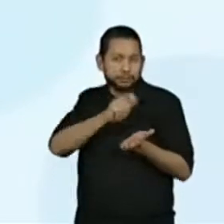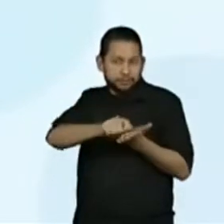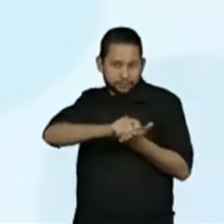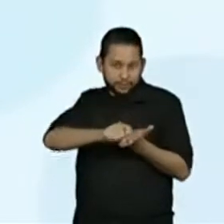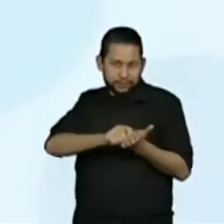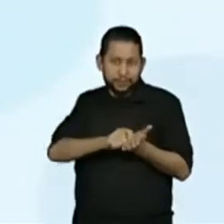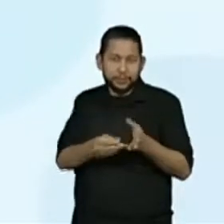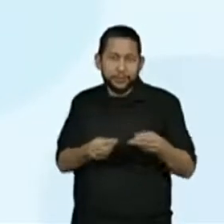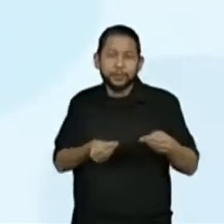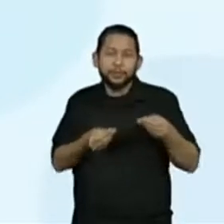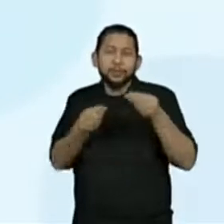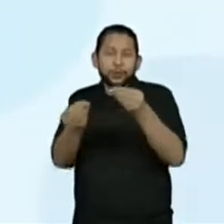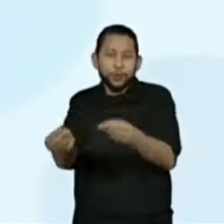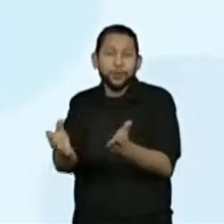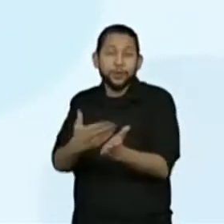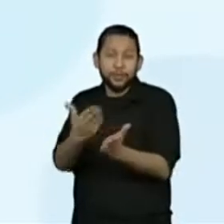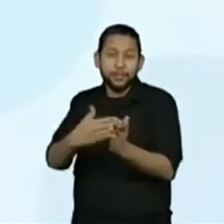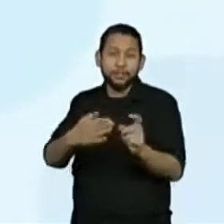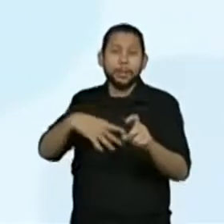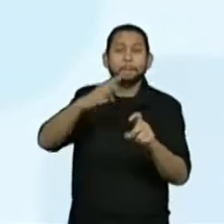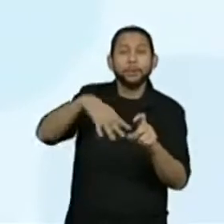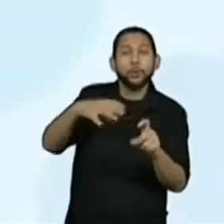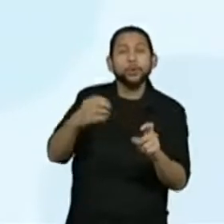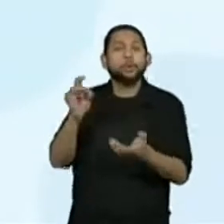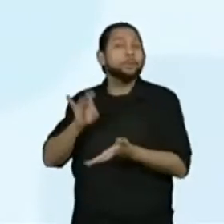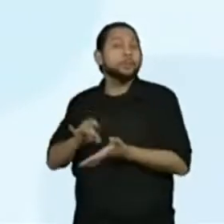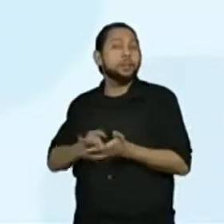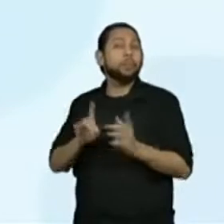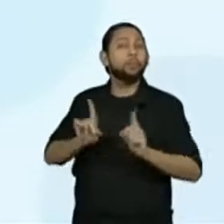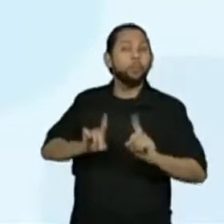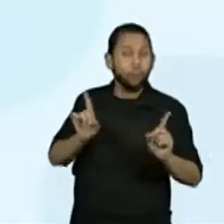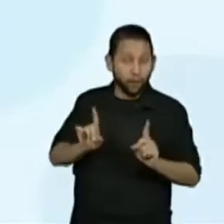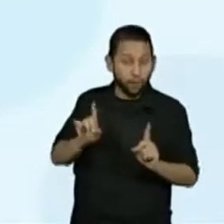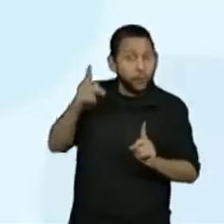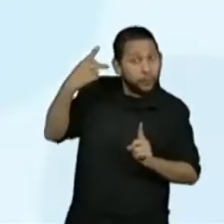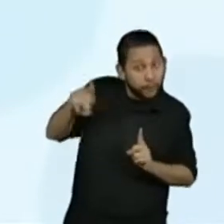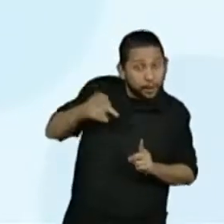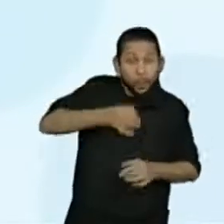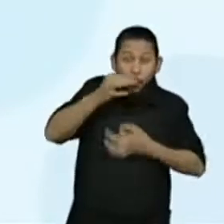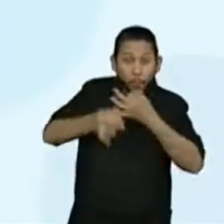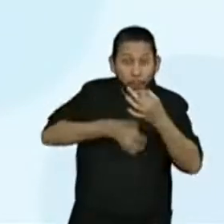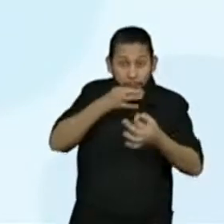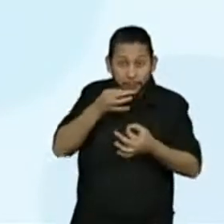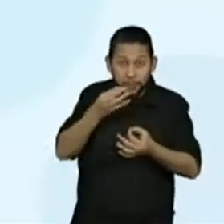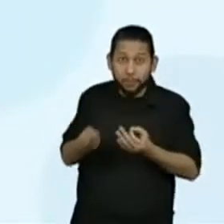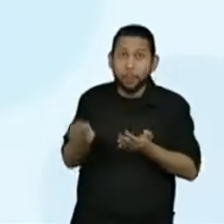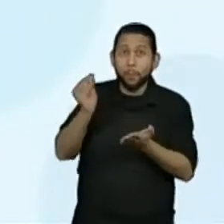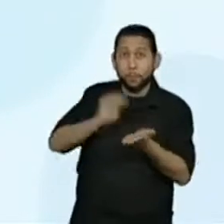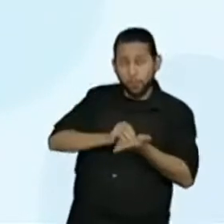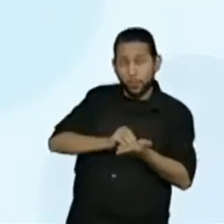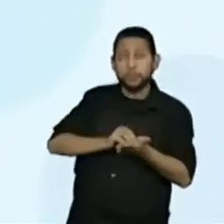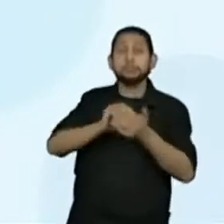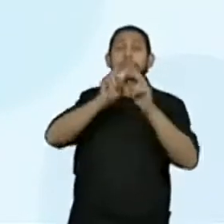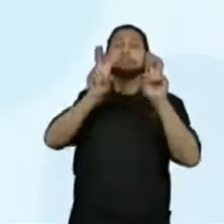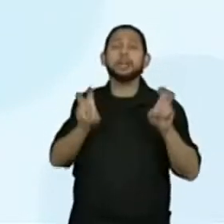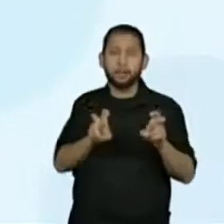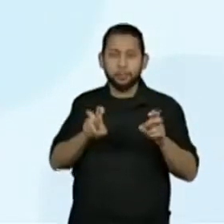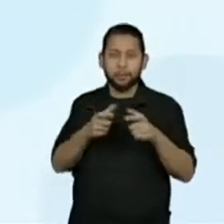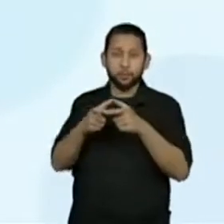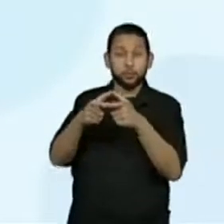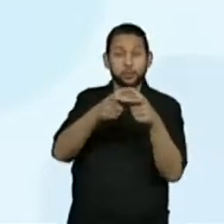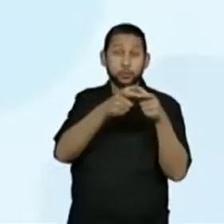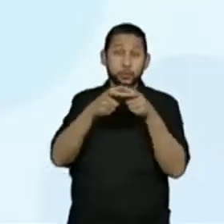revista Verdade ou Mito, dando sua opinião sobre o artigo.